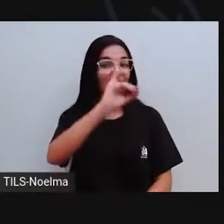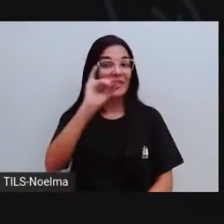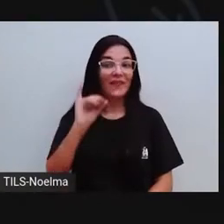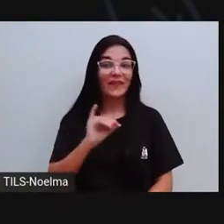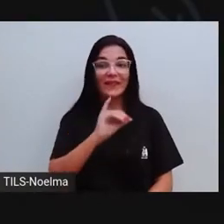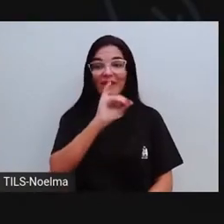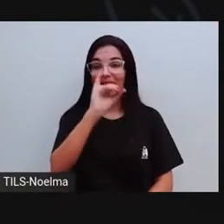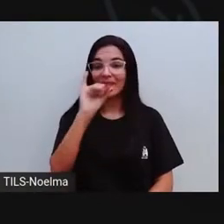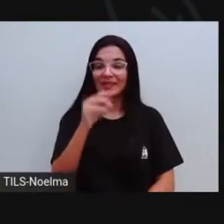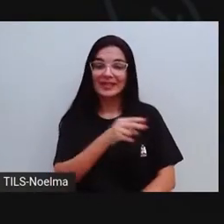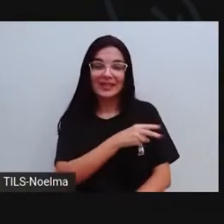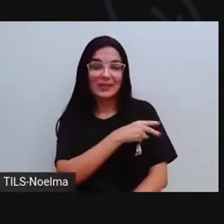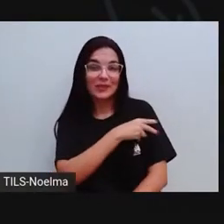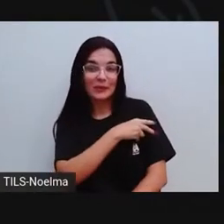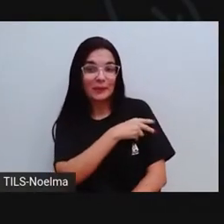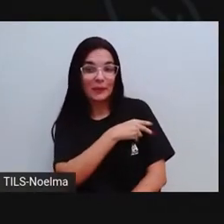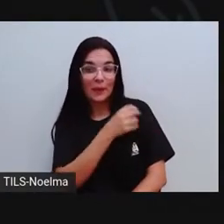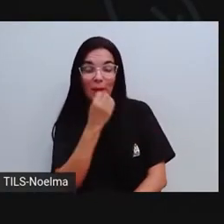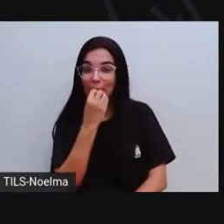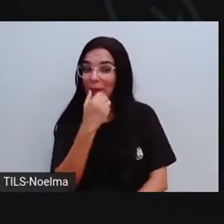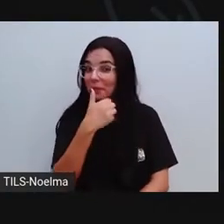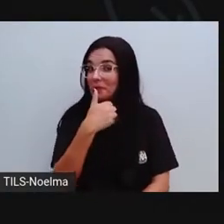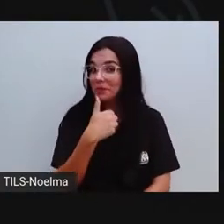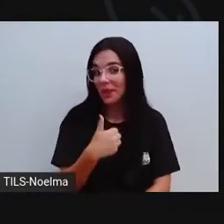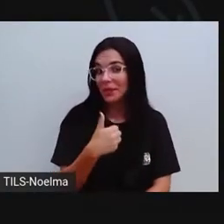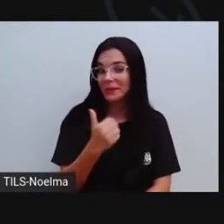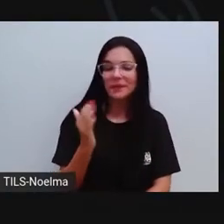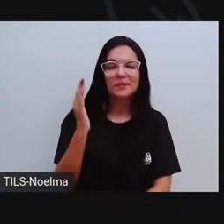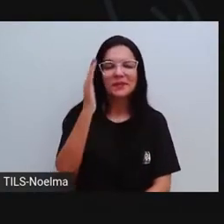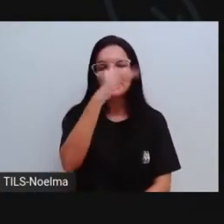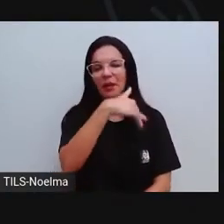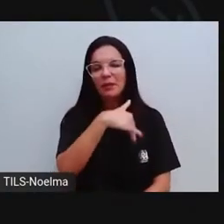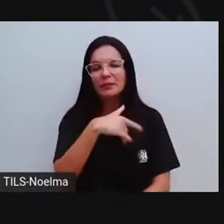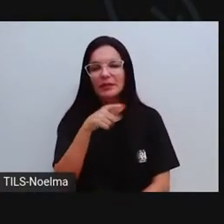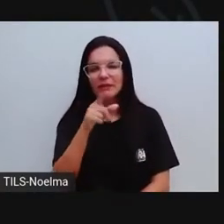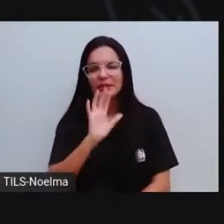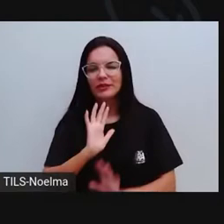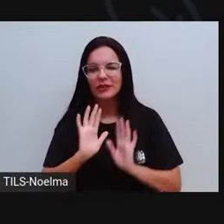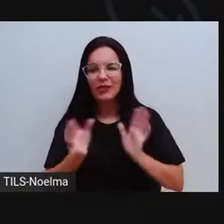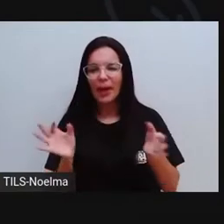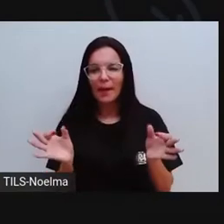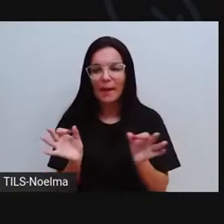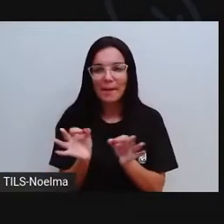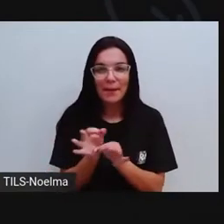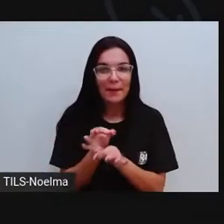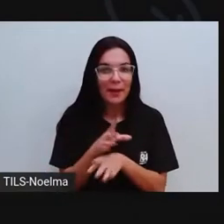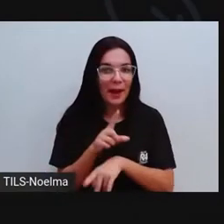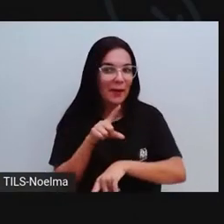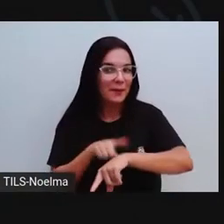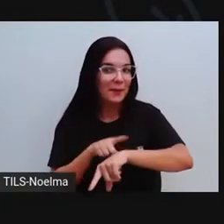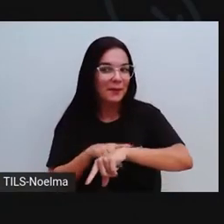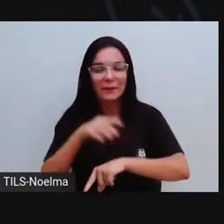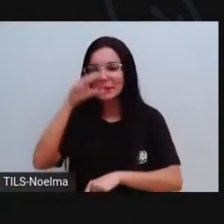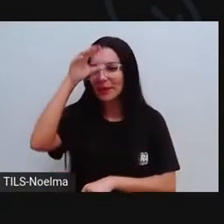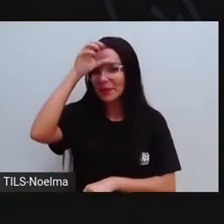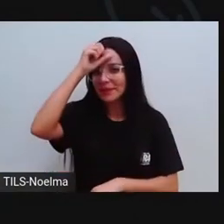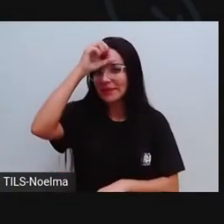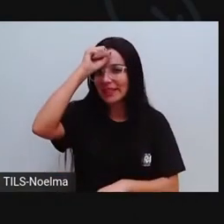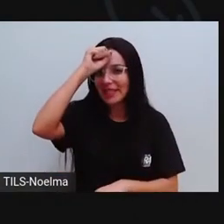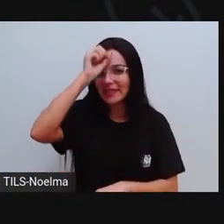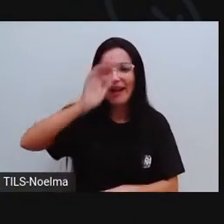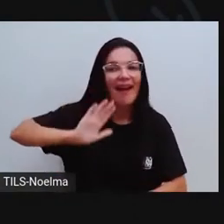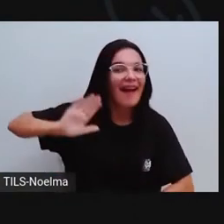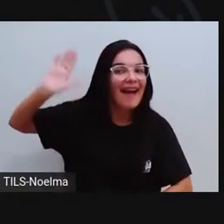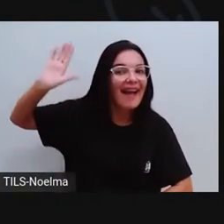Olá, segundo ano, como estão meus amores? Vamos lá? Quem aí está preparado para mais um momento de muita aprendizagem?